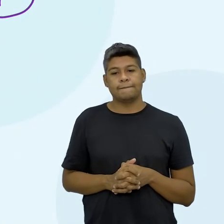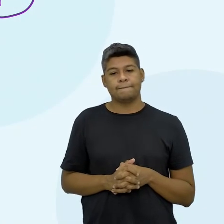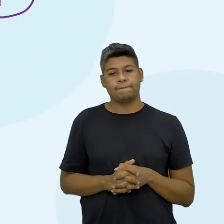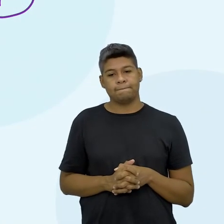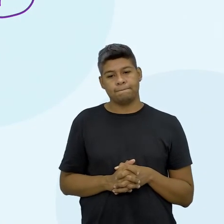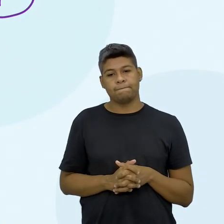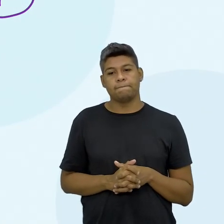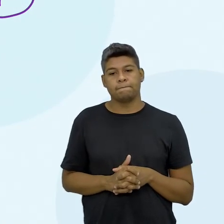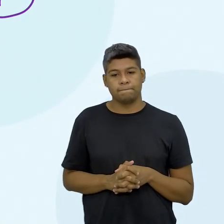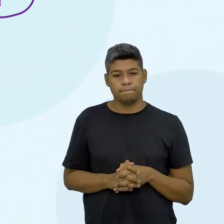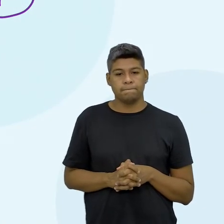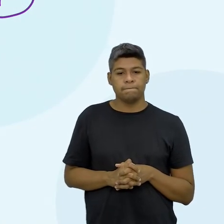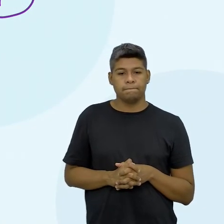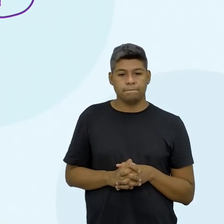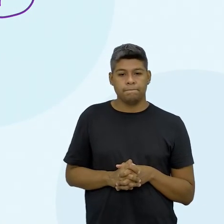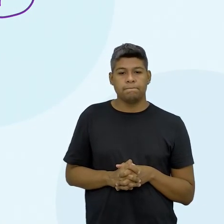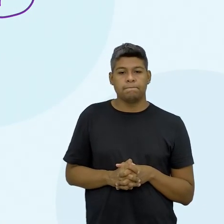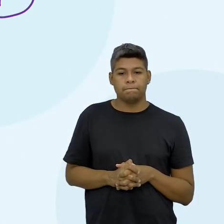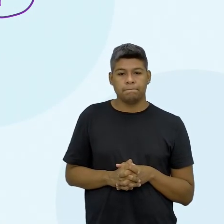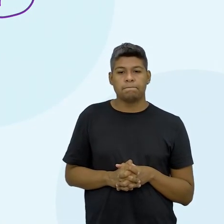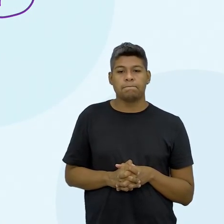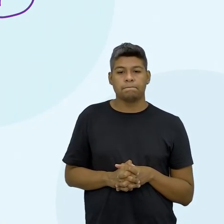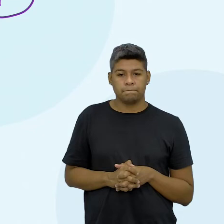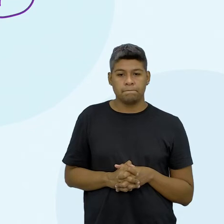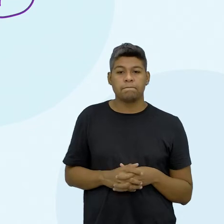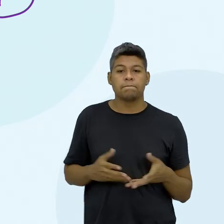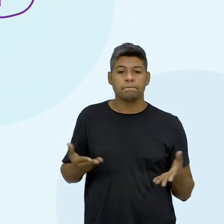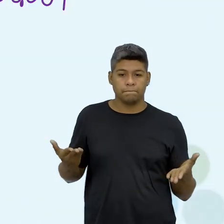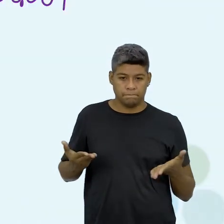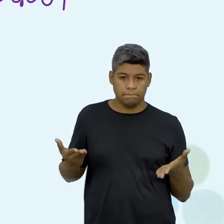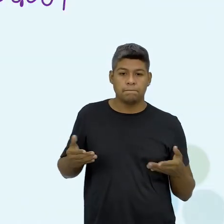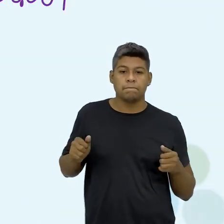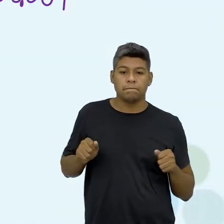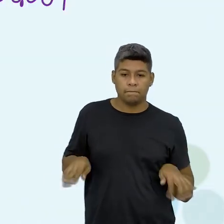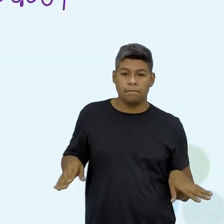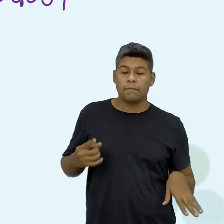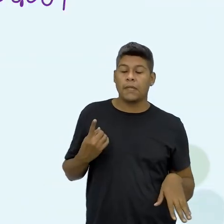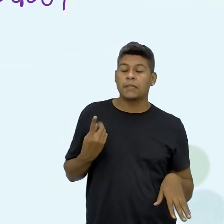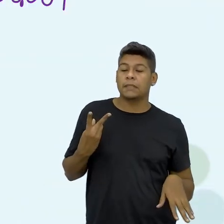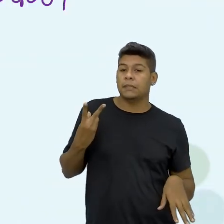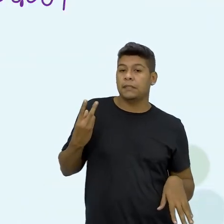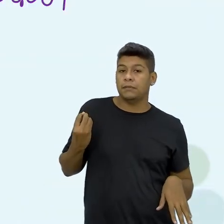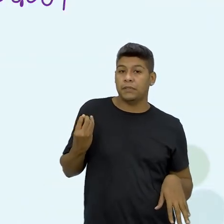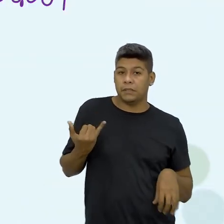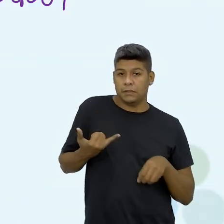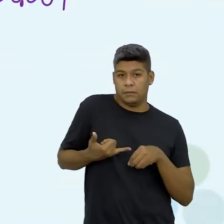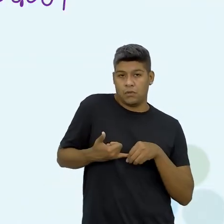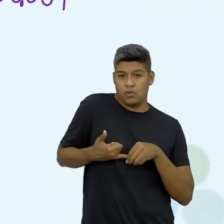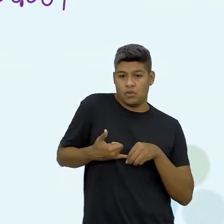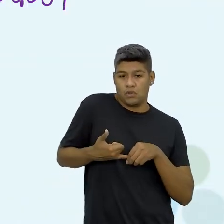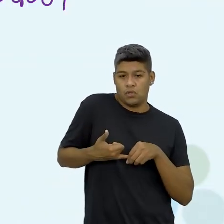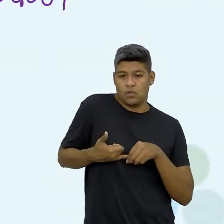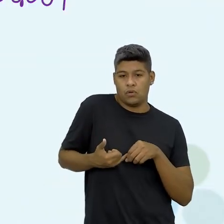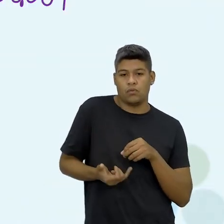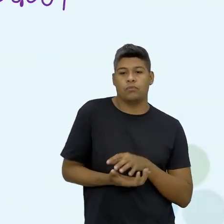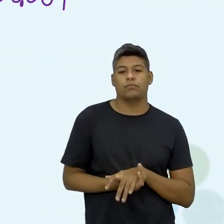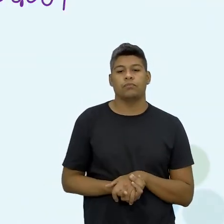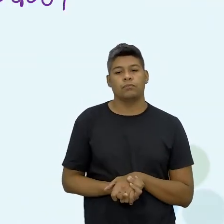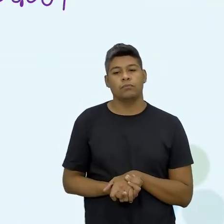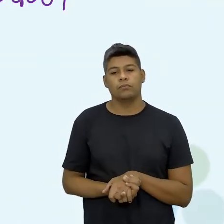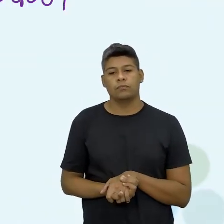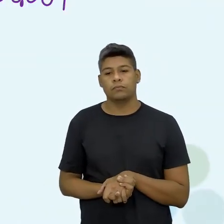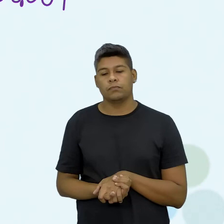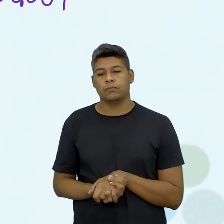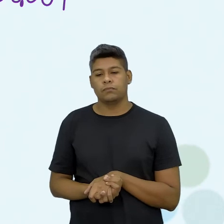E aí, então, olha lá, o aluguel, agora ela gastou R 120 de gasolina, menos R